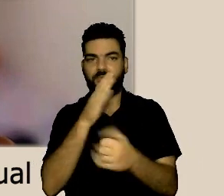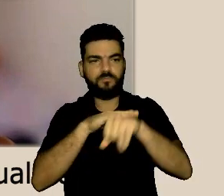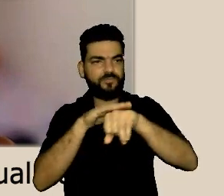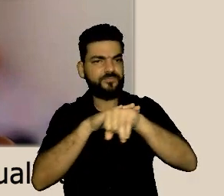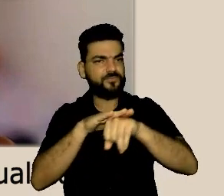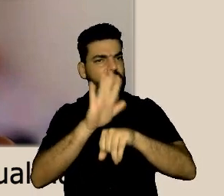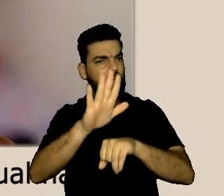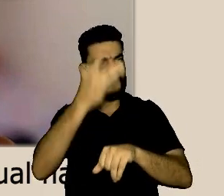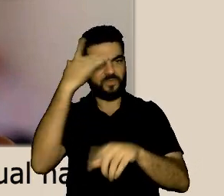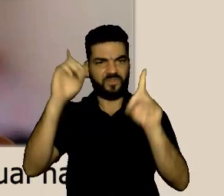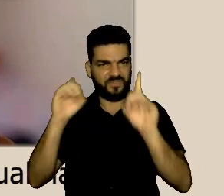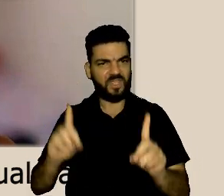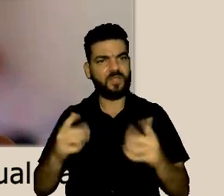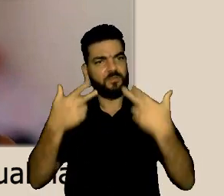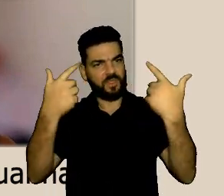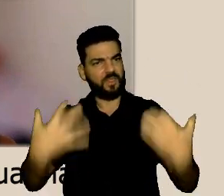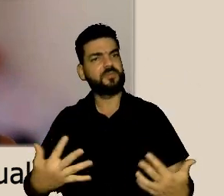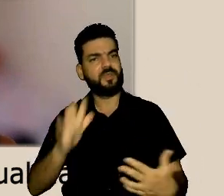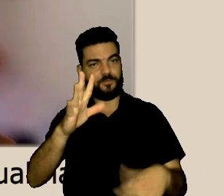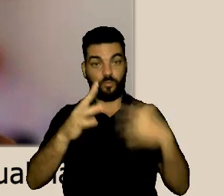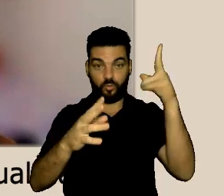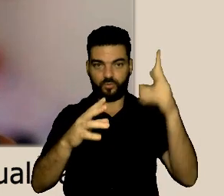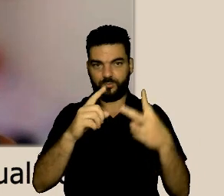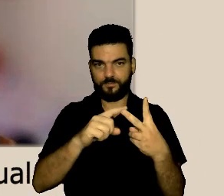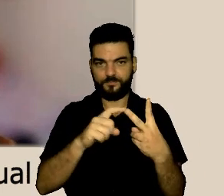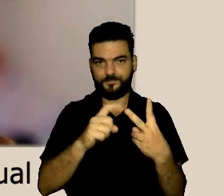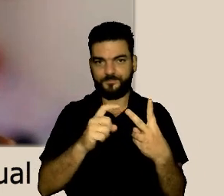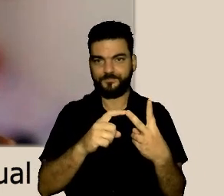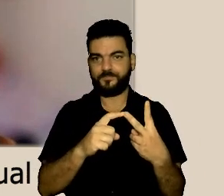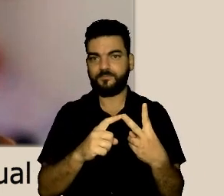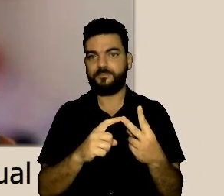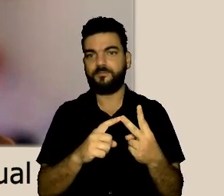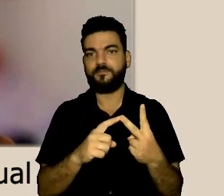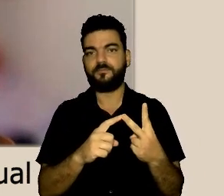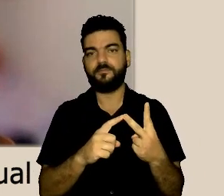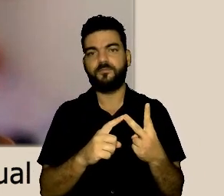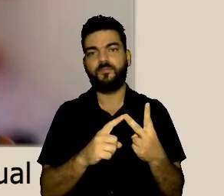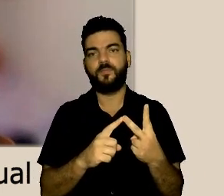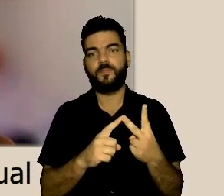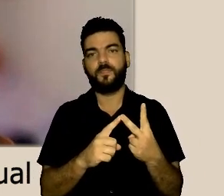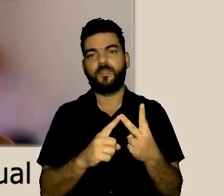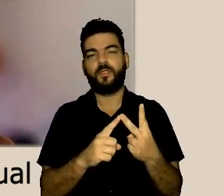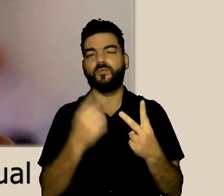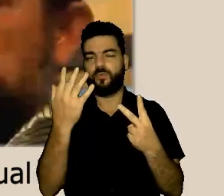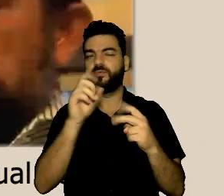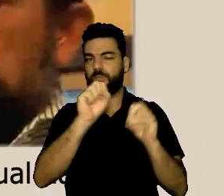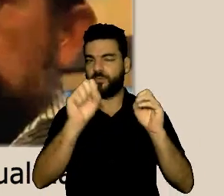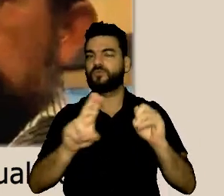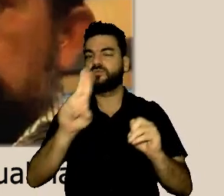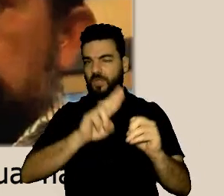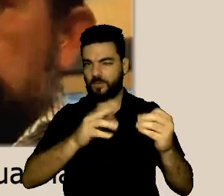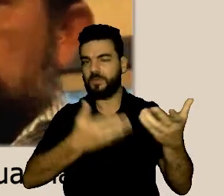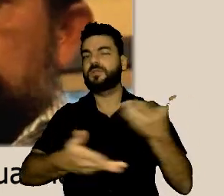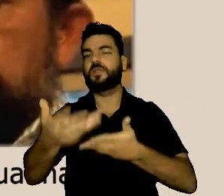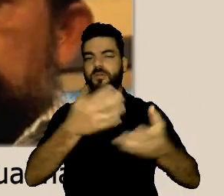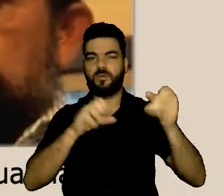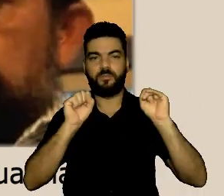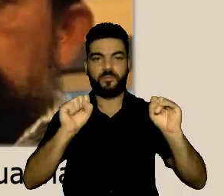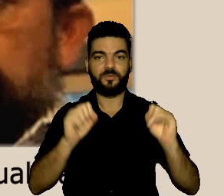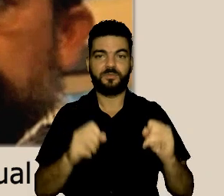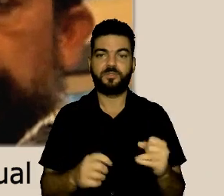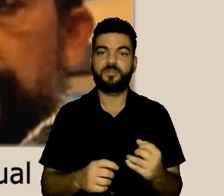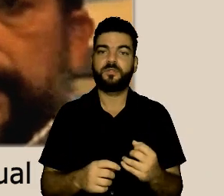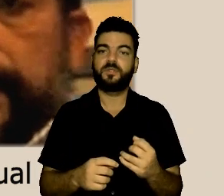a mediação pode ser preventiva então esse é um grande momento a segunda questão é que você